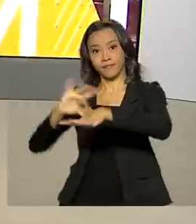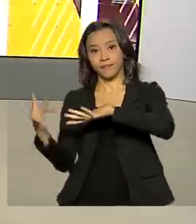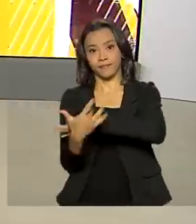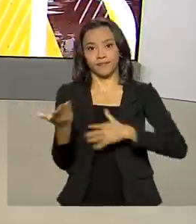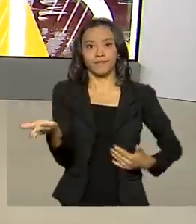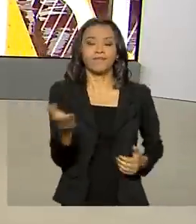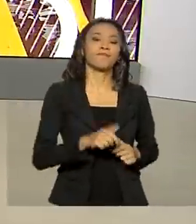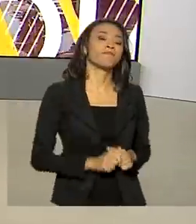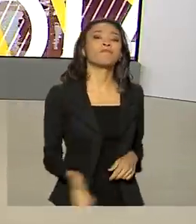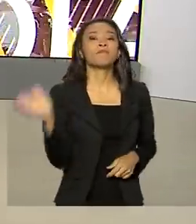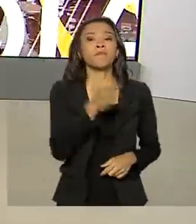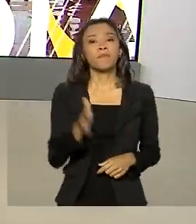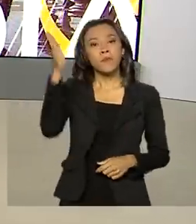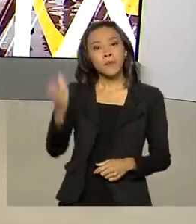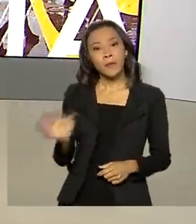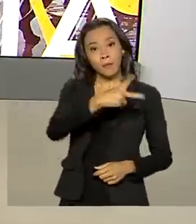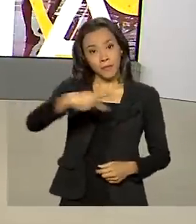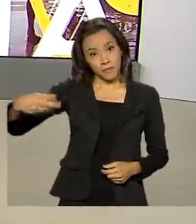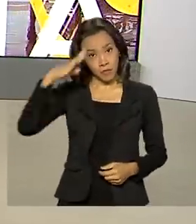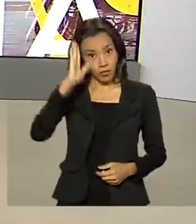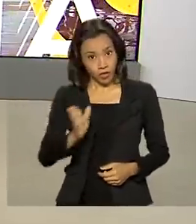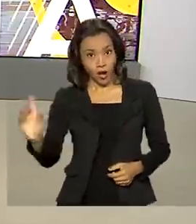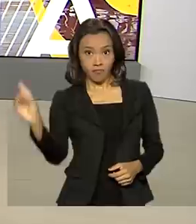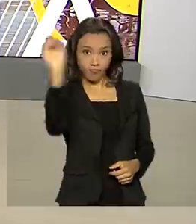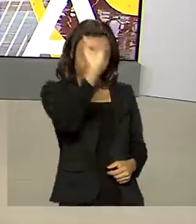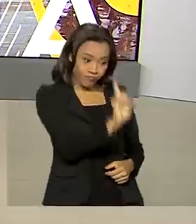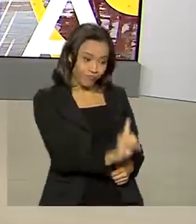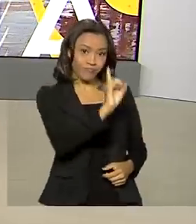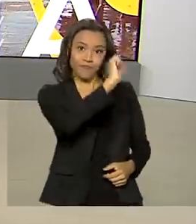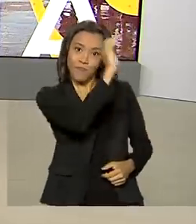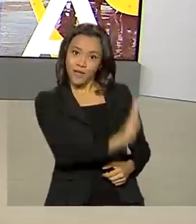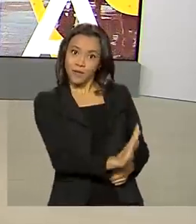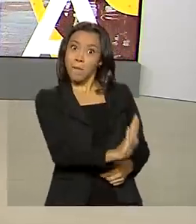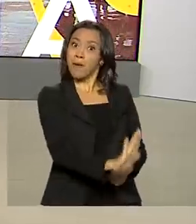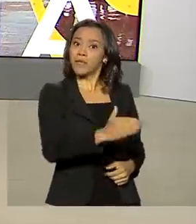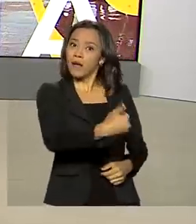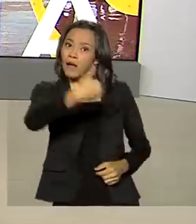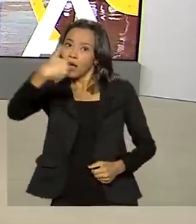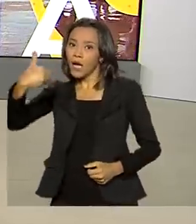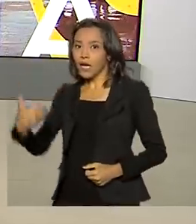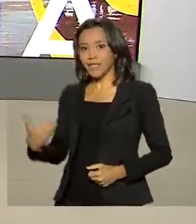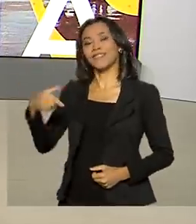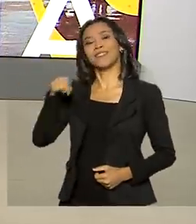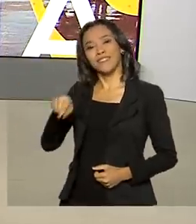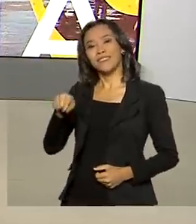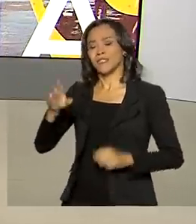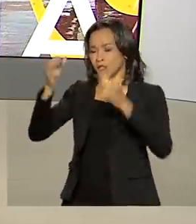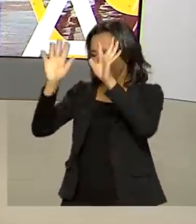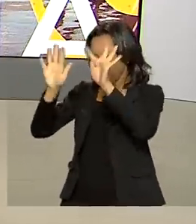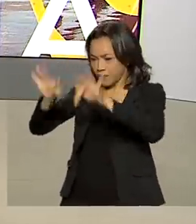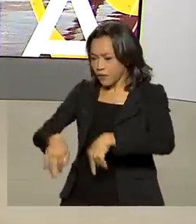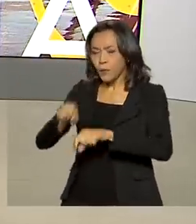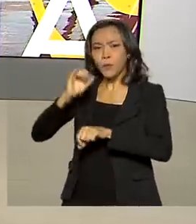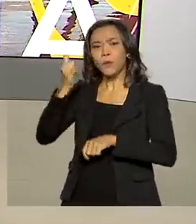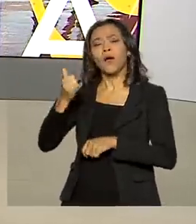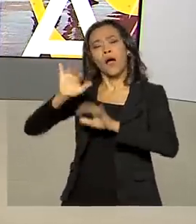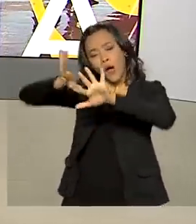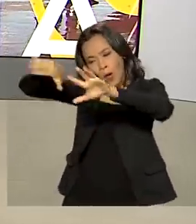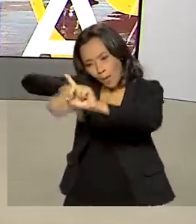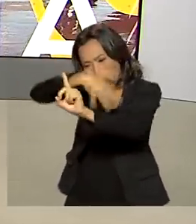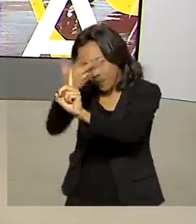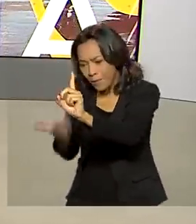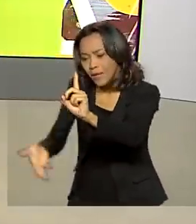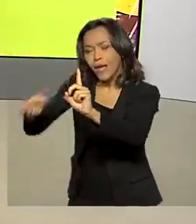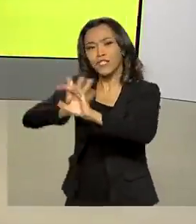O presidente Jair Bolsonaro já está no Brasil, mas antes de retornar ao país, encerrou a viagem à Itália com uma homenagem aos pracinhas